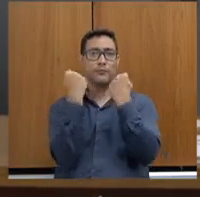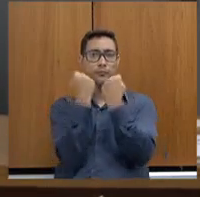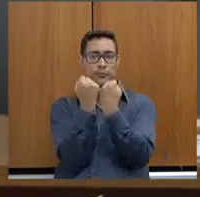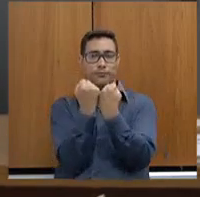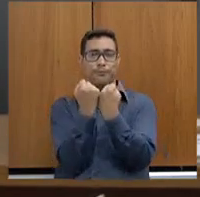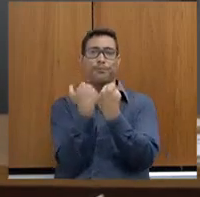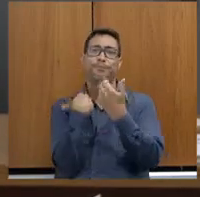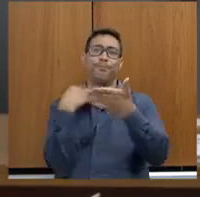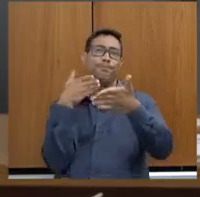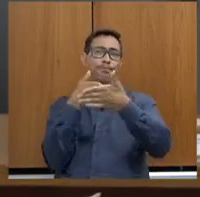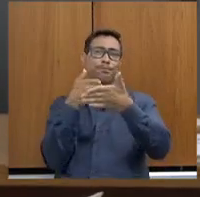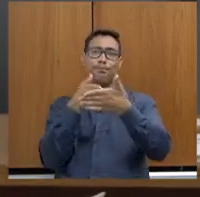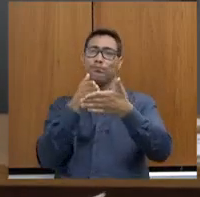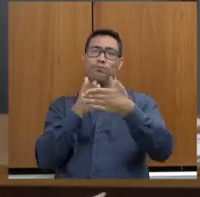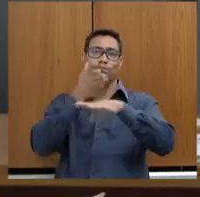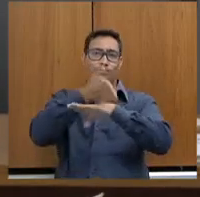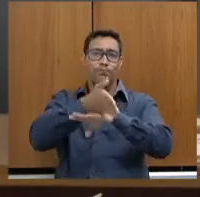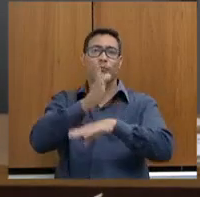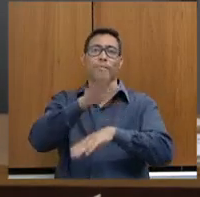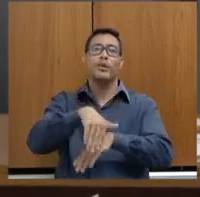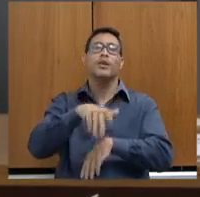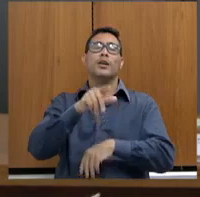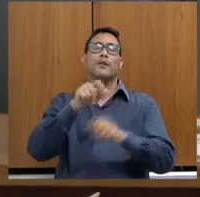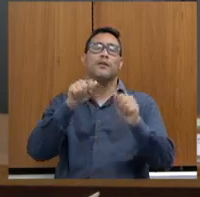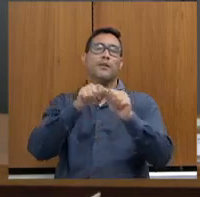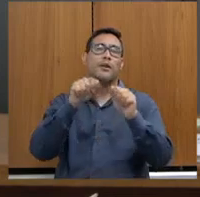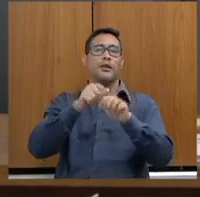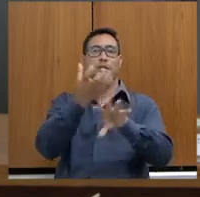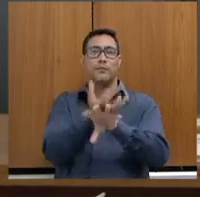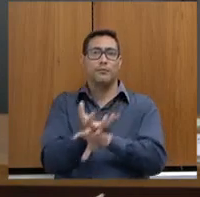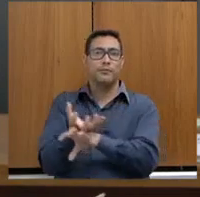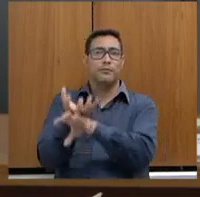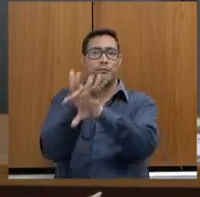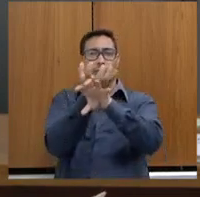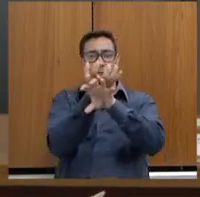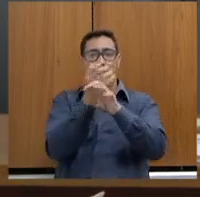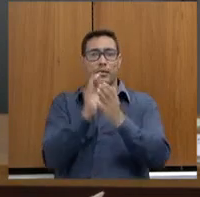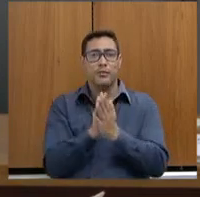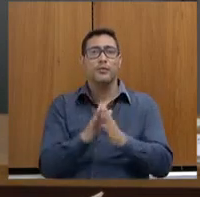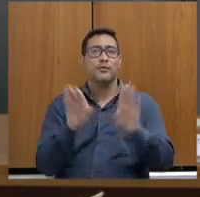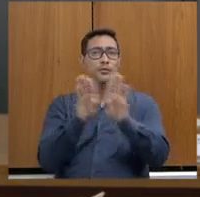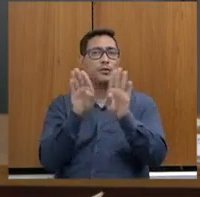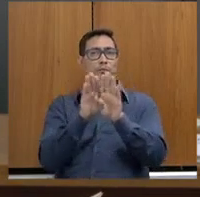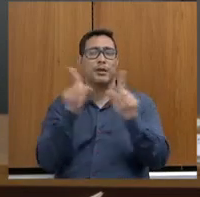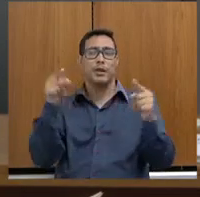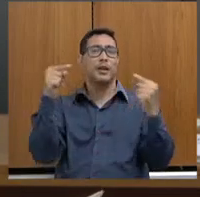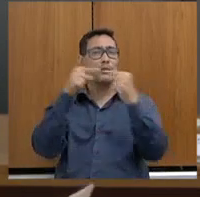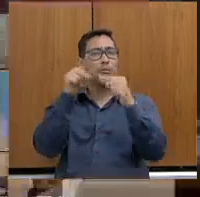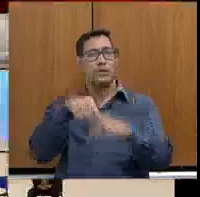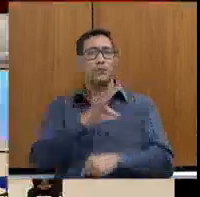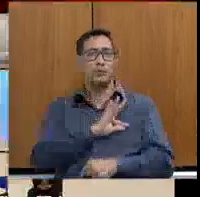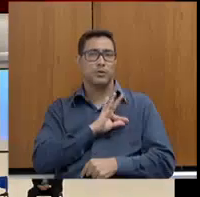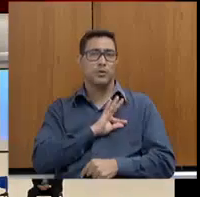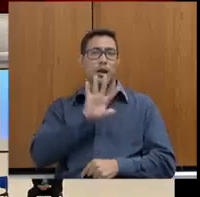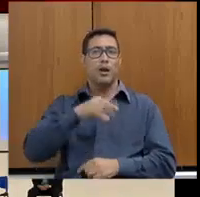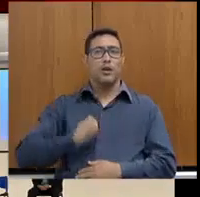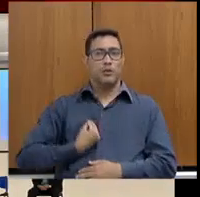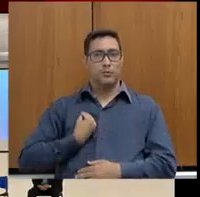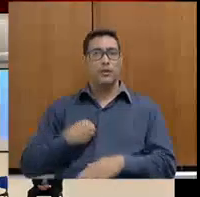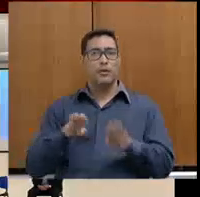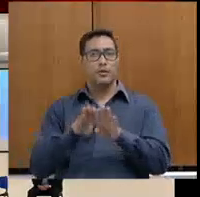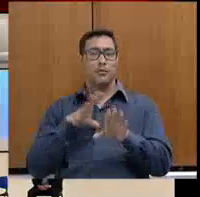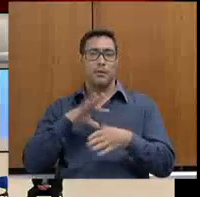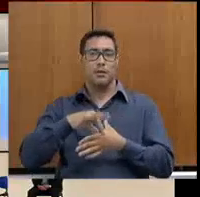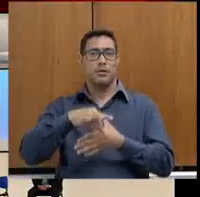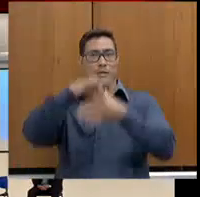fronteiras, falando de segurança pública, de intersetorialidades, um seminário de atividade policial, da sobrevivência à liderança e boas práticas